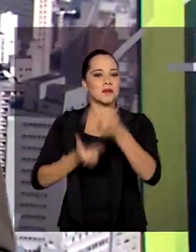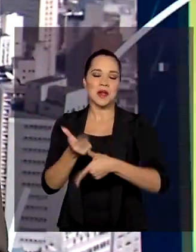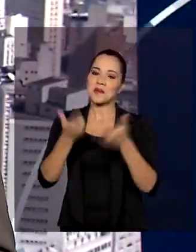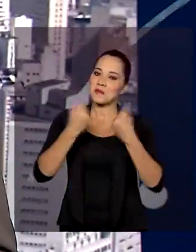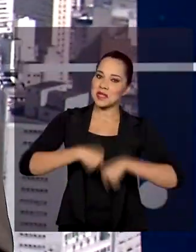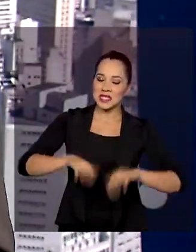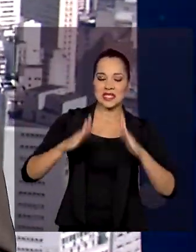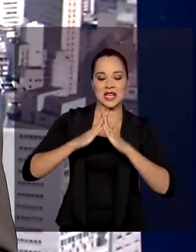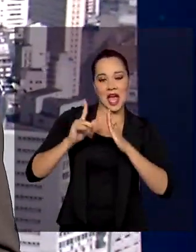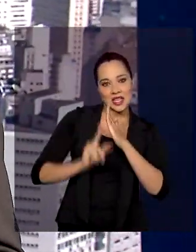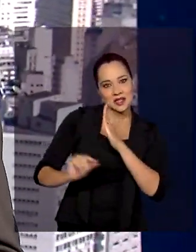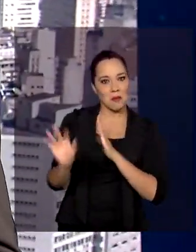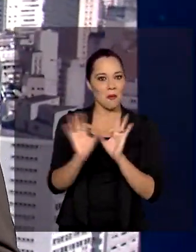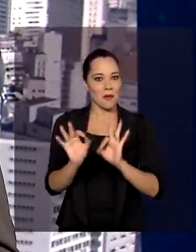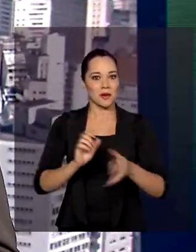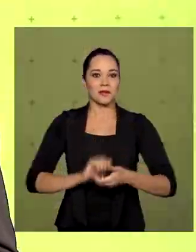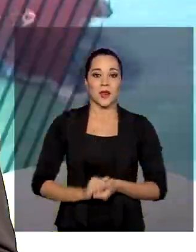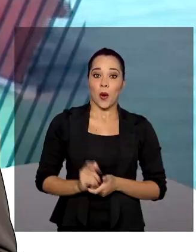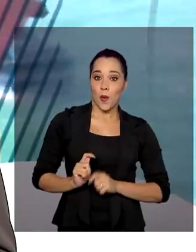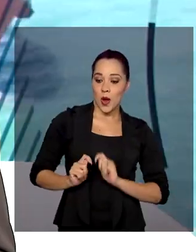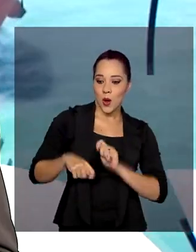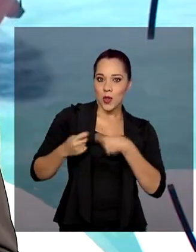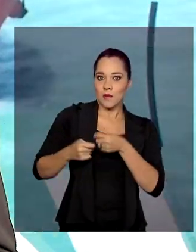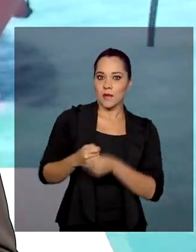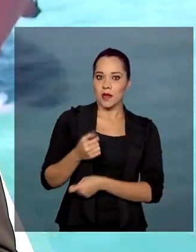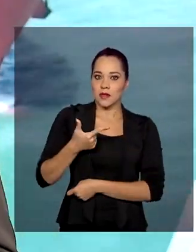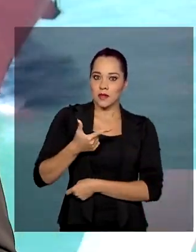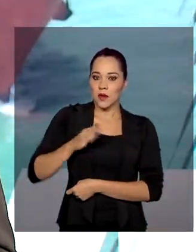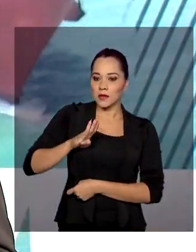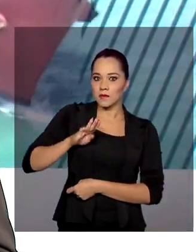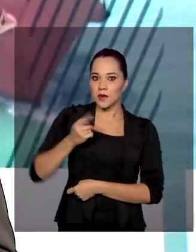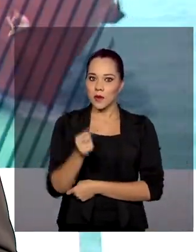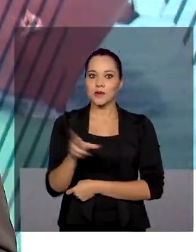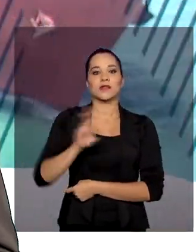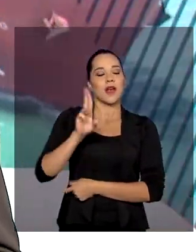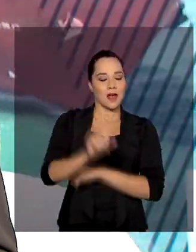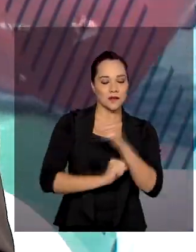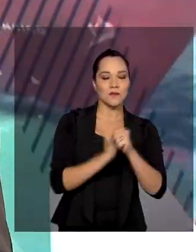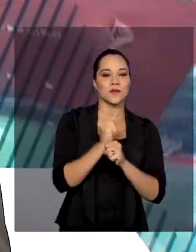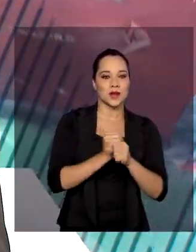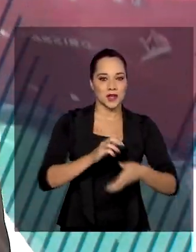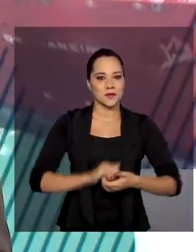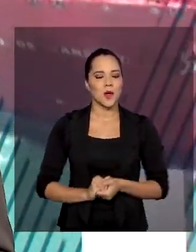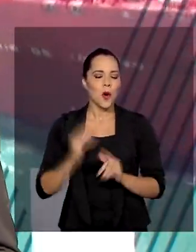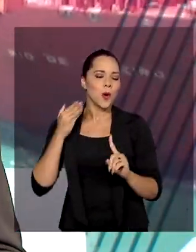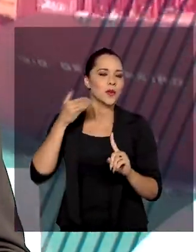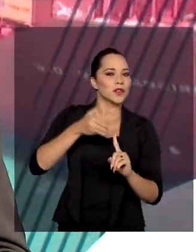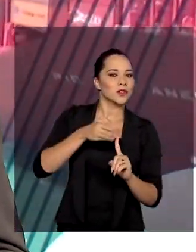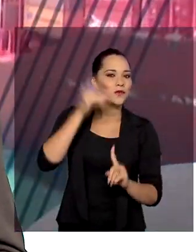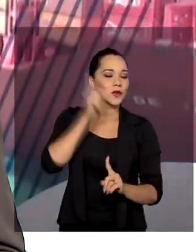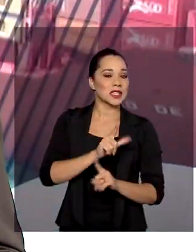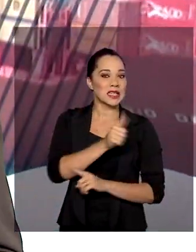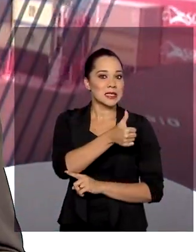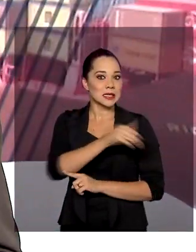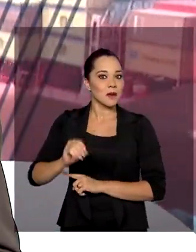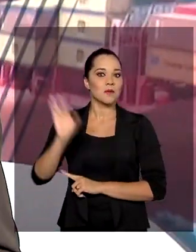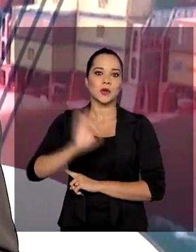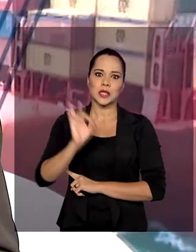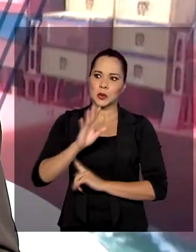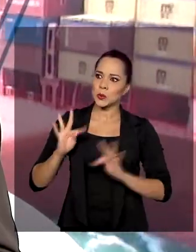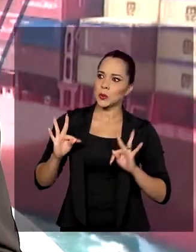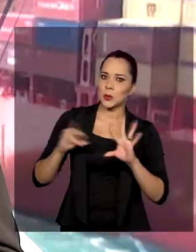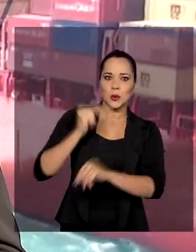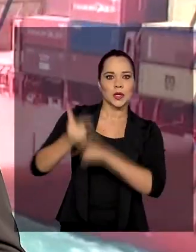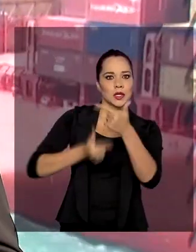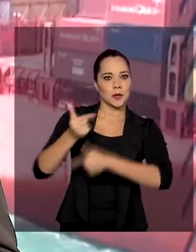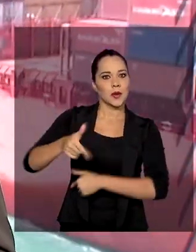precisar sair de casa. Uma economia de cerca de 2 bilhões de reais por ano. A meta é chegar a 100% de digitalização